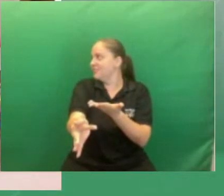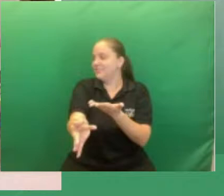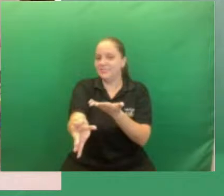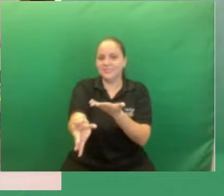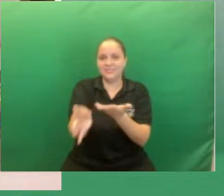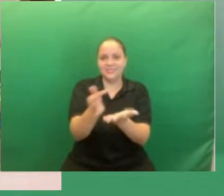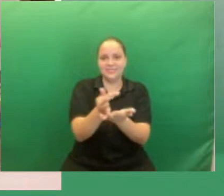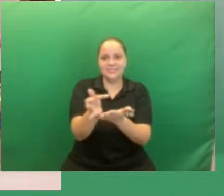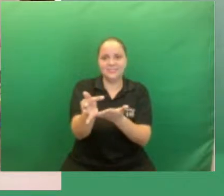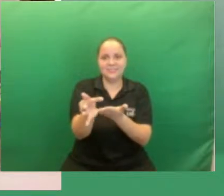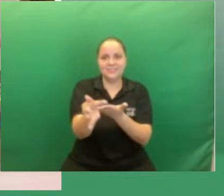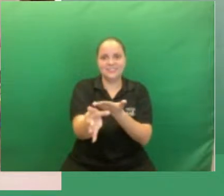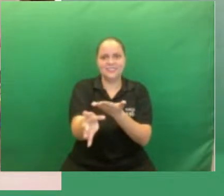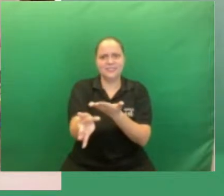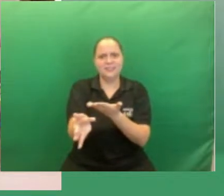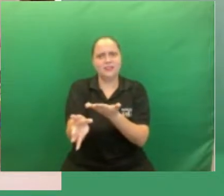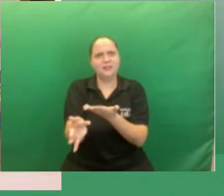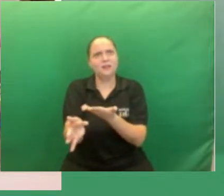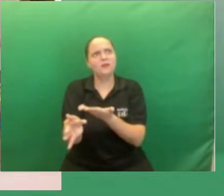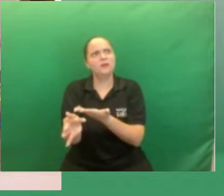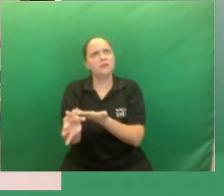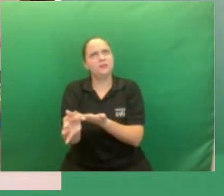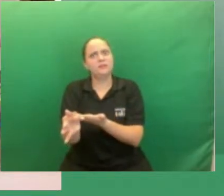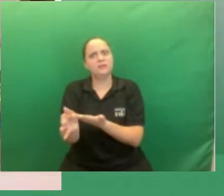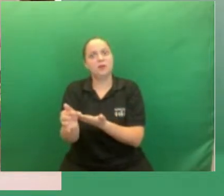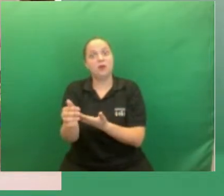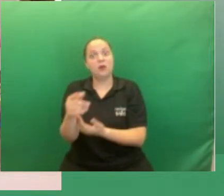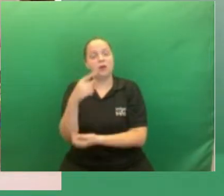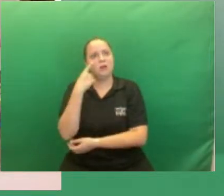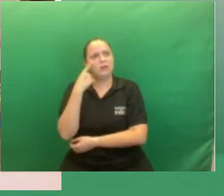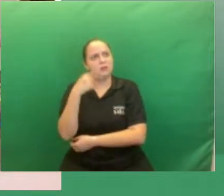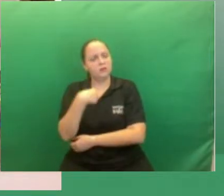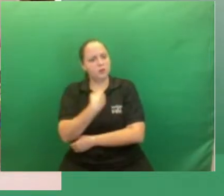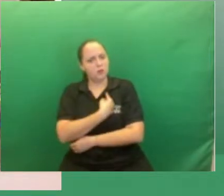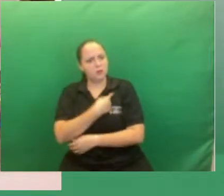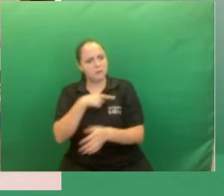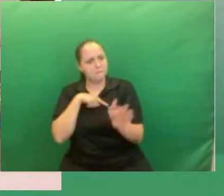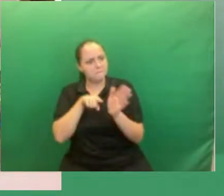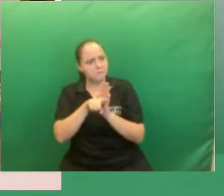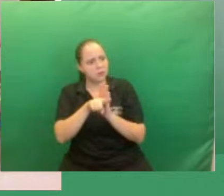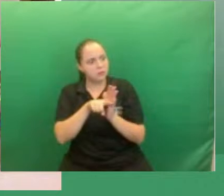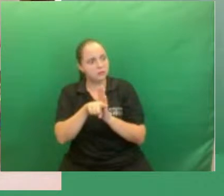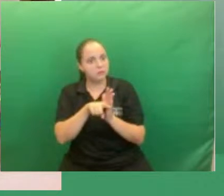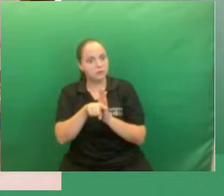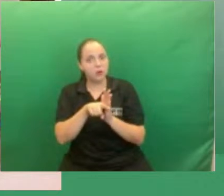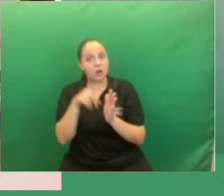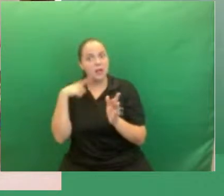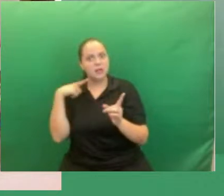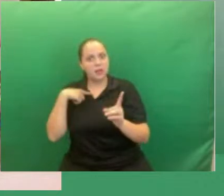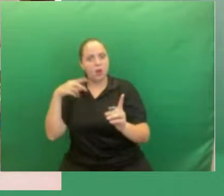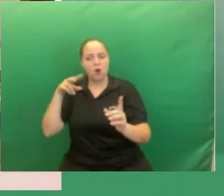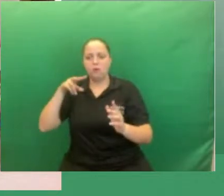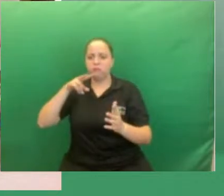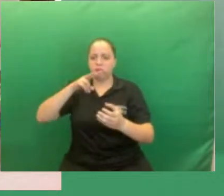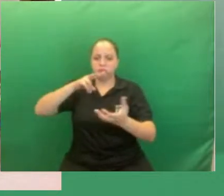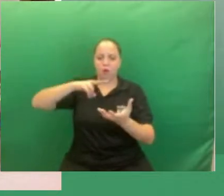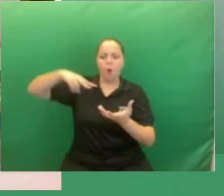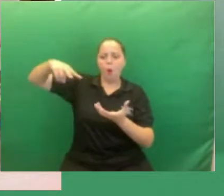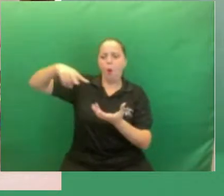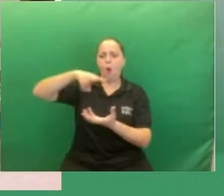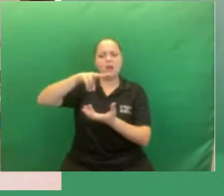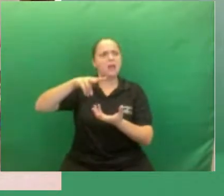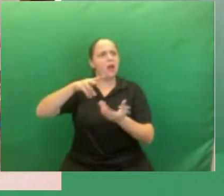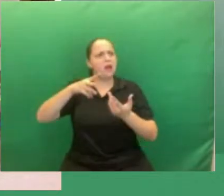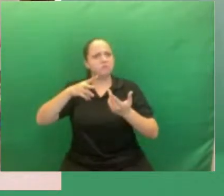nos traz enquanto docentes da gente pesquisar perspectivas em relação a humanidades,